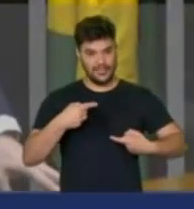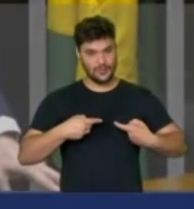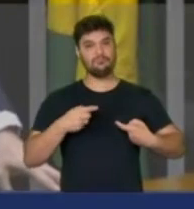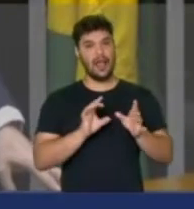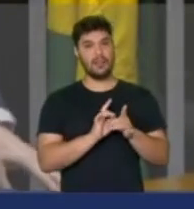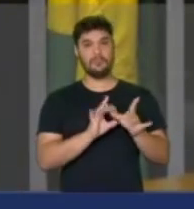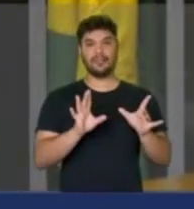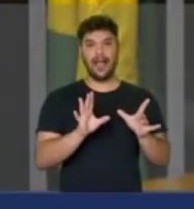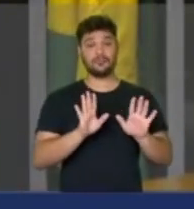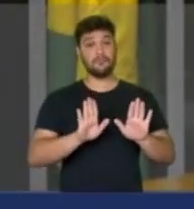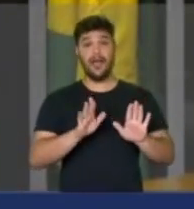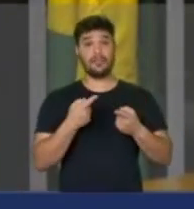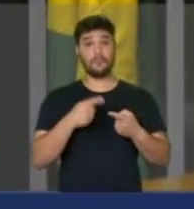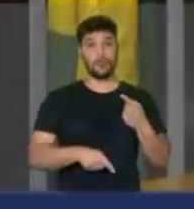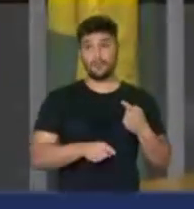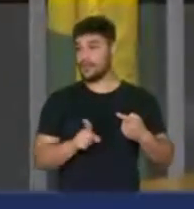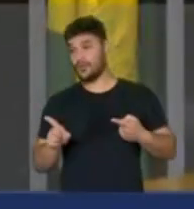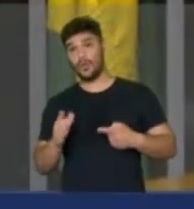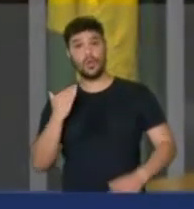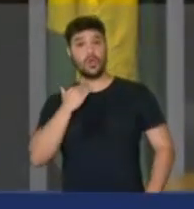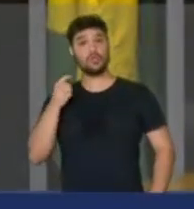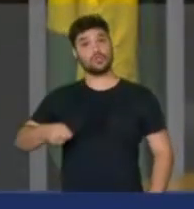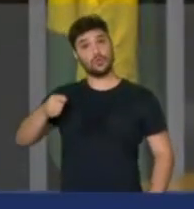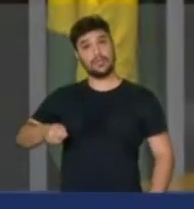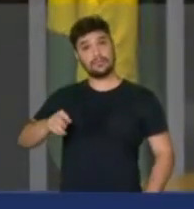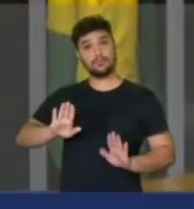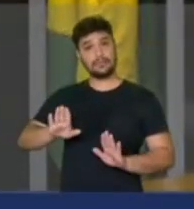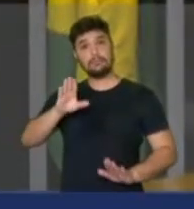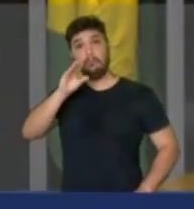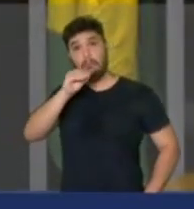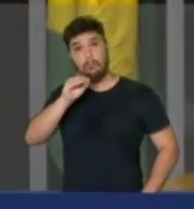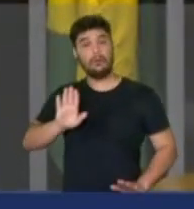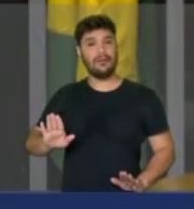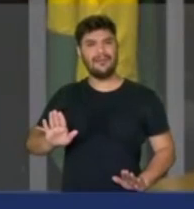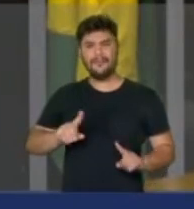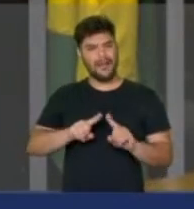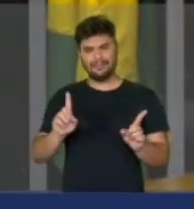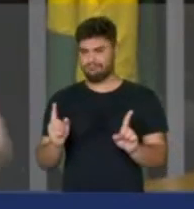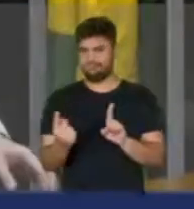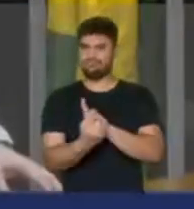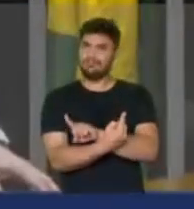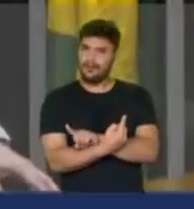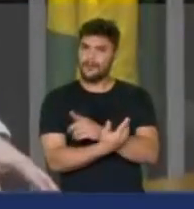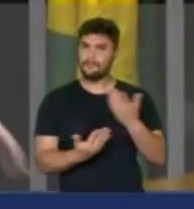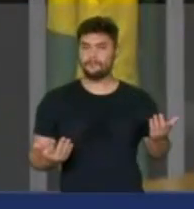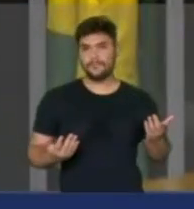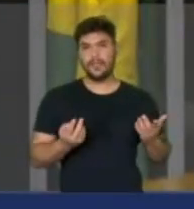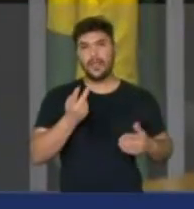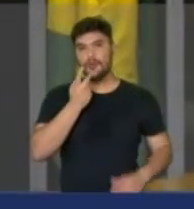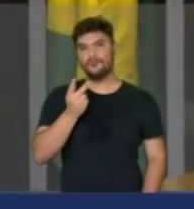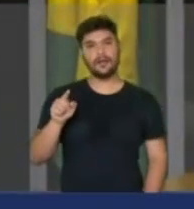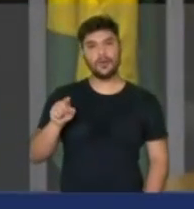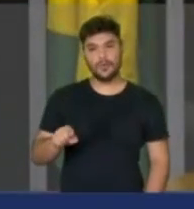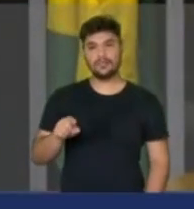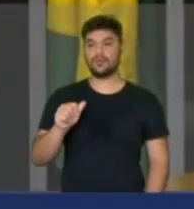pelos juízes que deveriam se conter. É uma contradição. E eu falo com o interlocutor Afonso Mota,